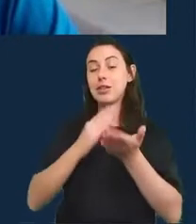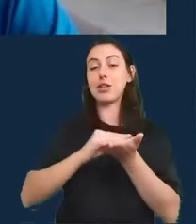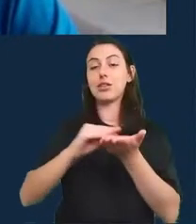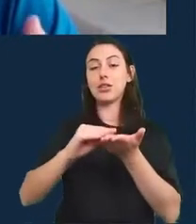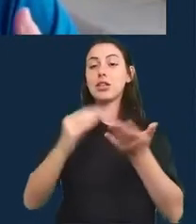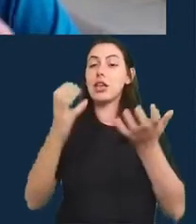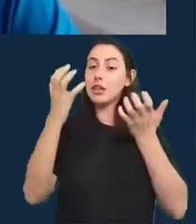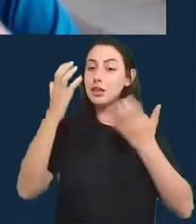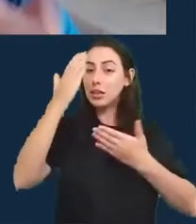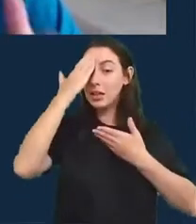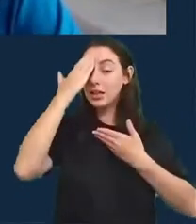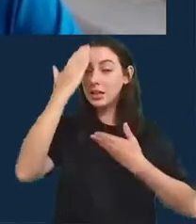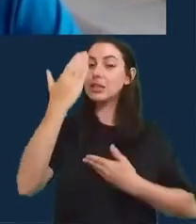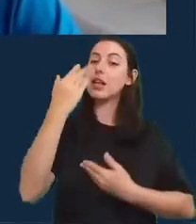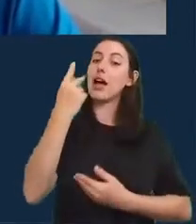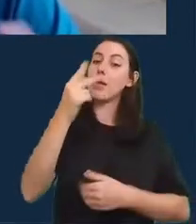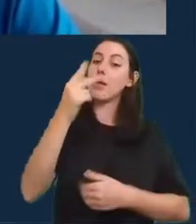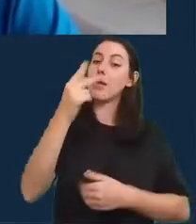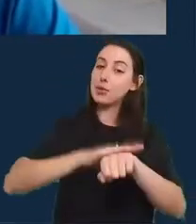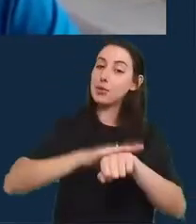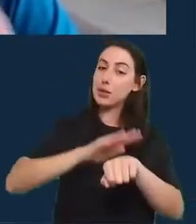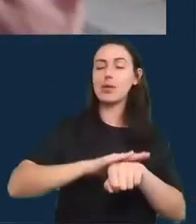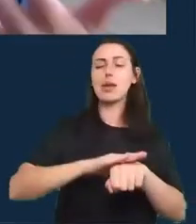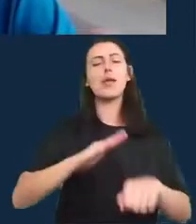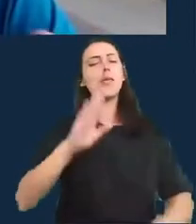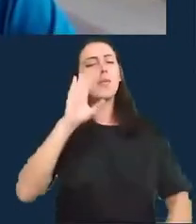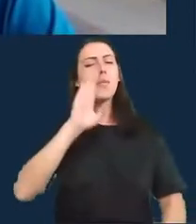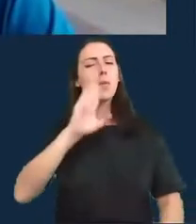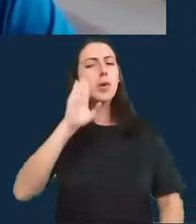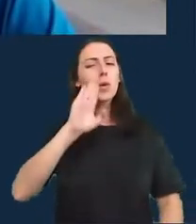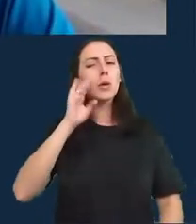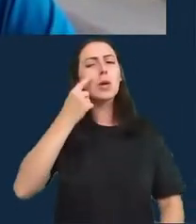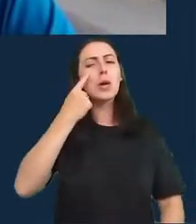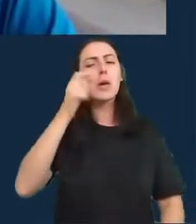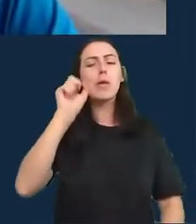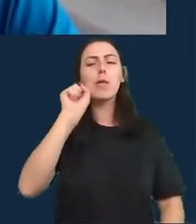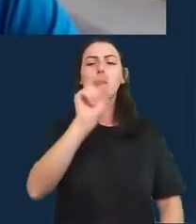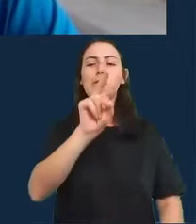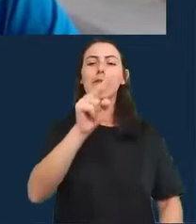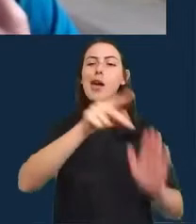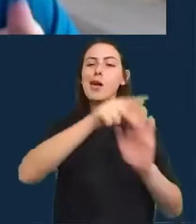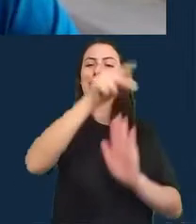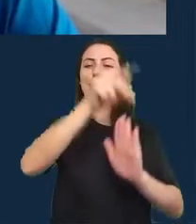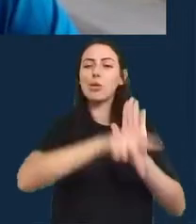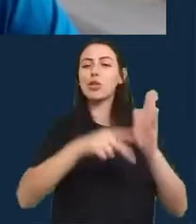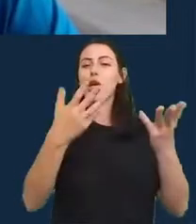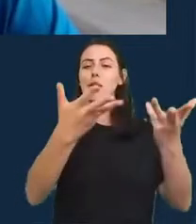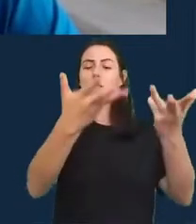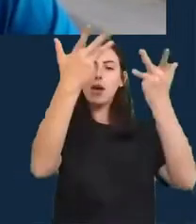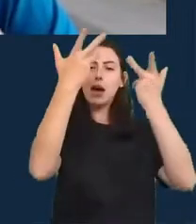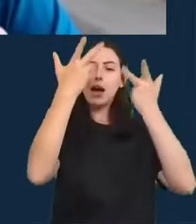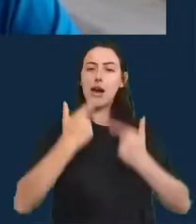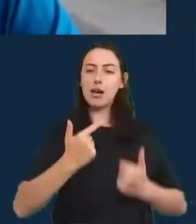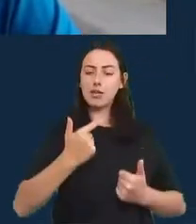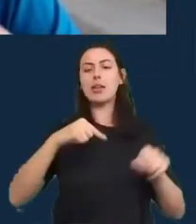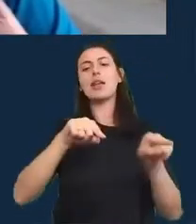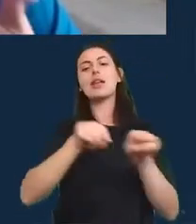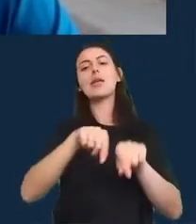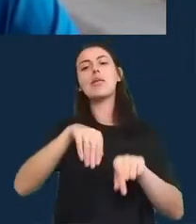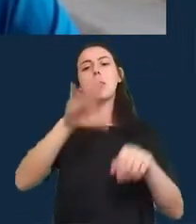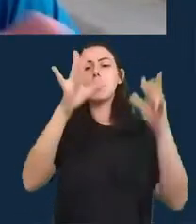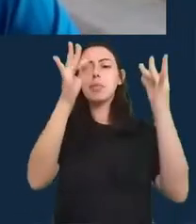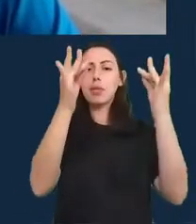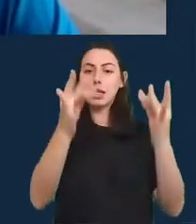bacana ver um projeto tão grande e saber mais detalhes sobre ele e também